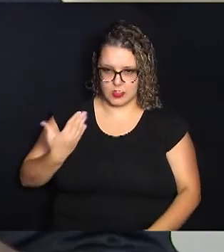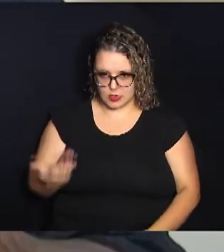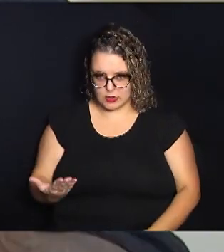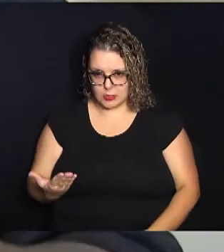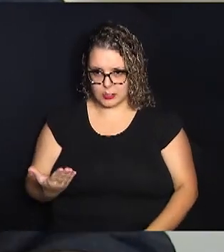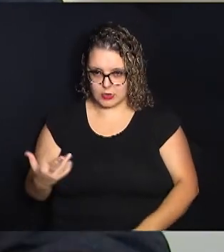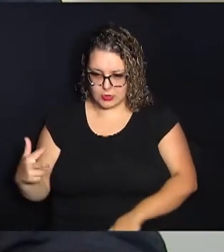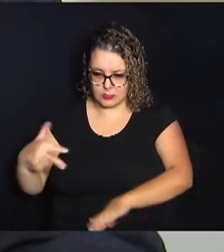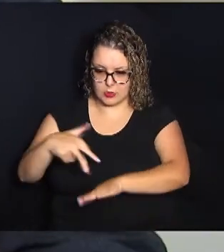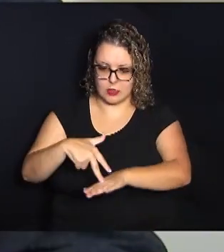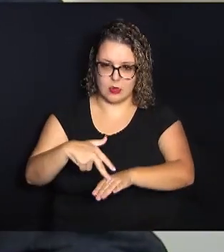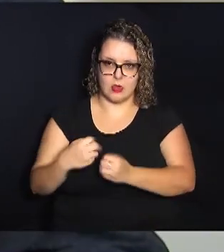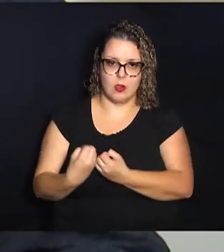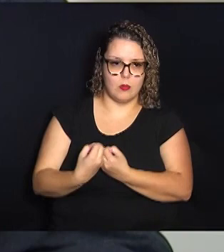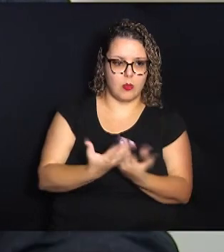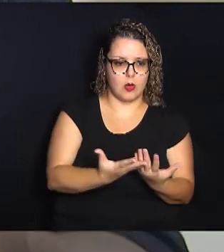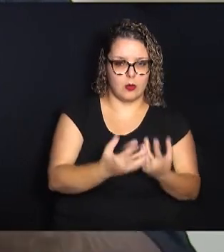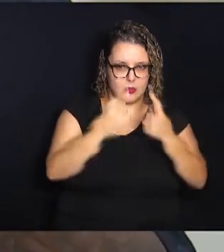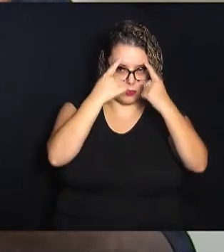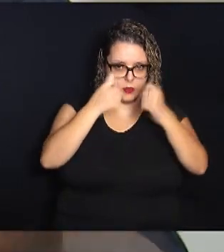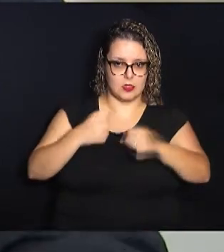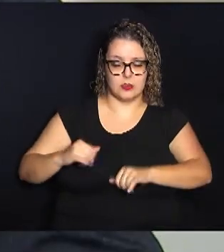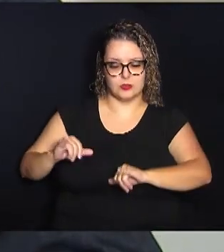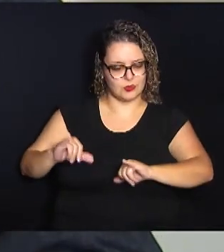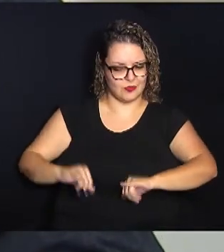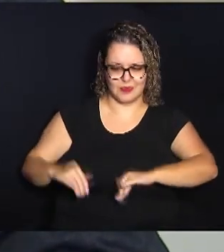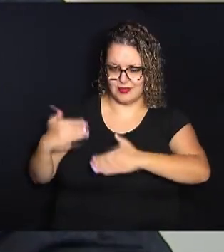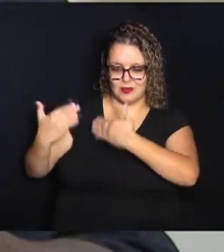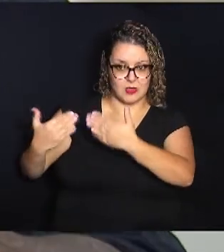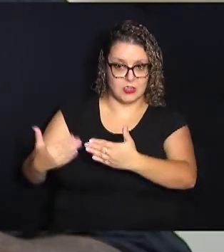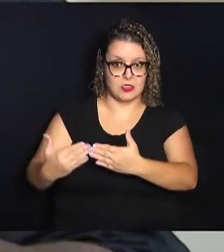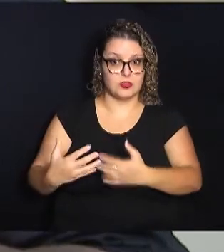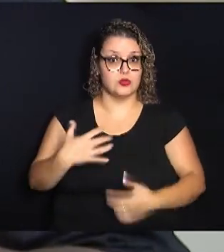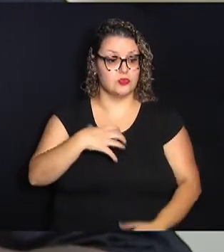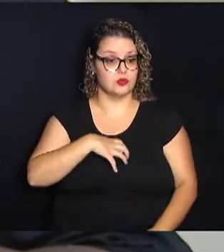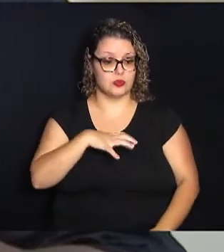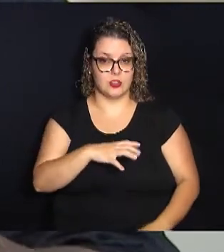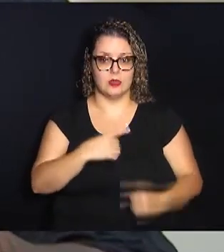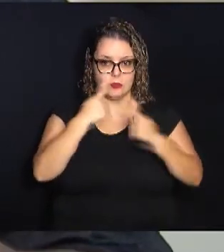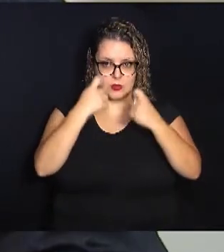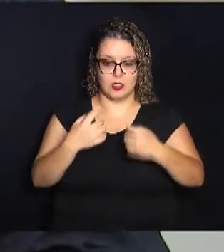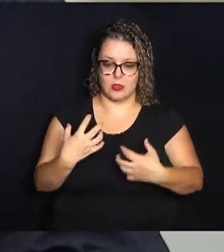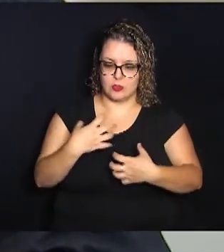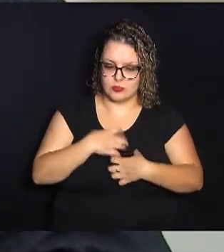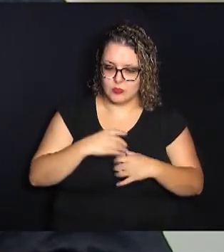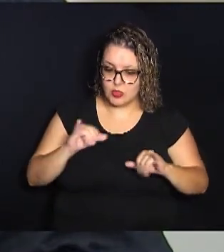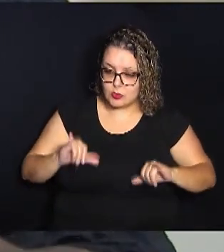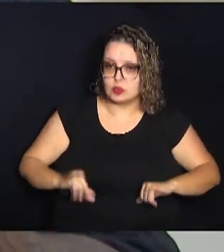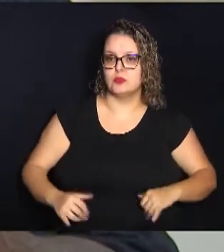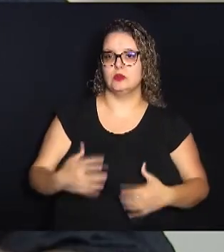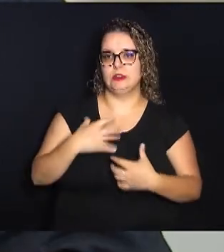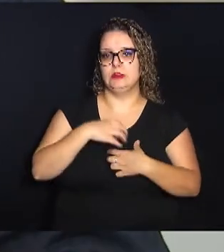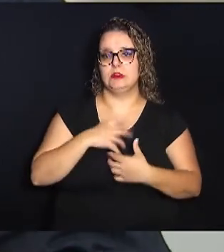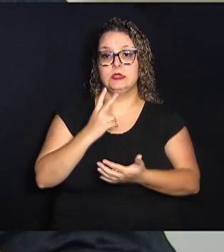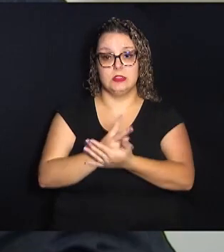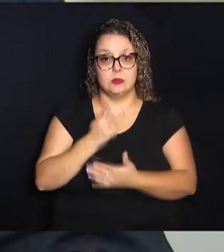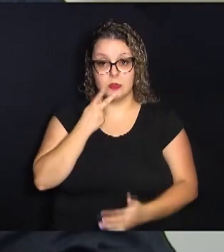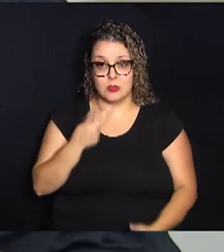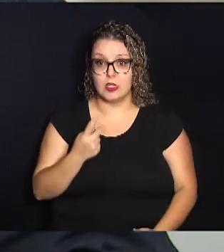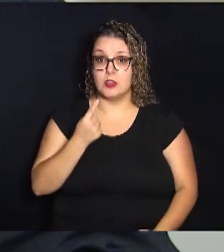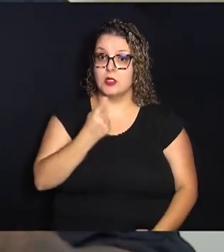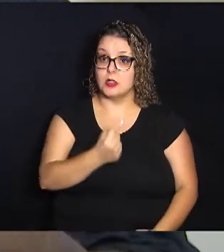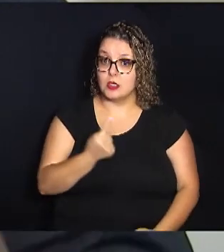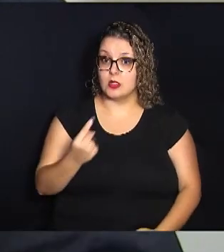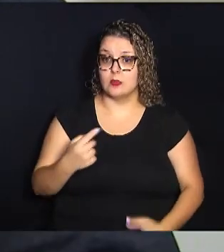violência que ele sofreu ao longo de muito tempo de maneira violenta também. É uma dor que ele está sentindo, porque a gente fala sempre assim, cada um